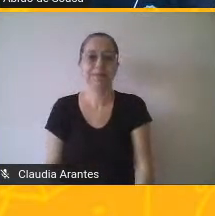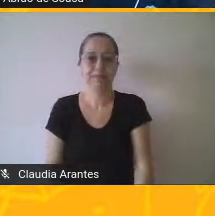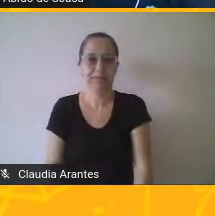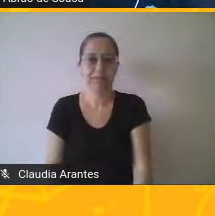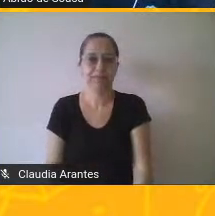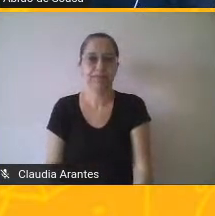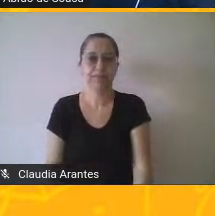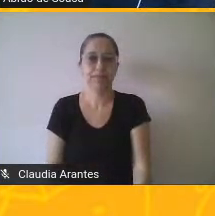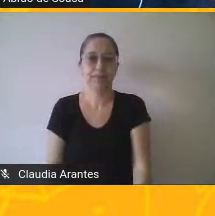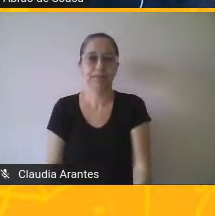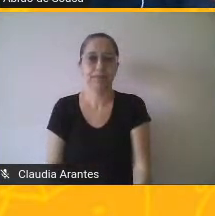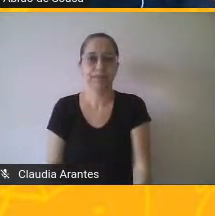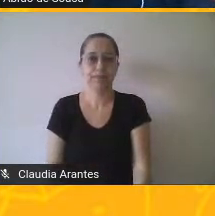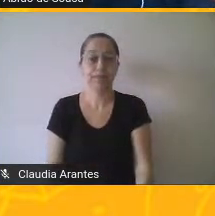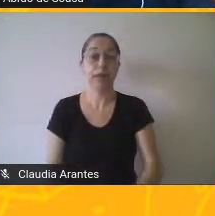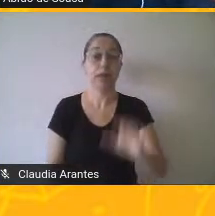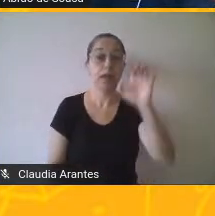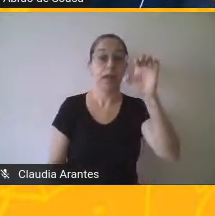O emissor.